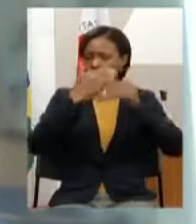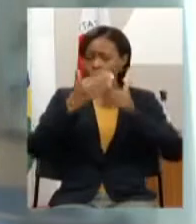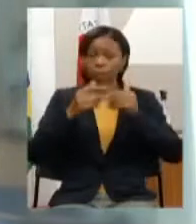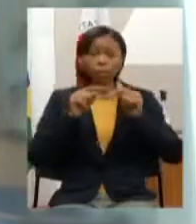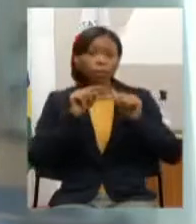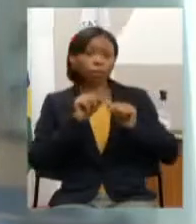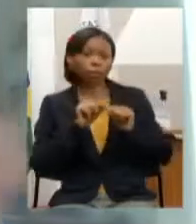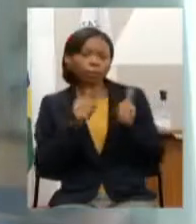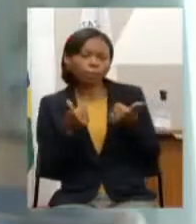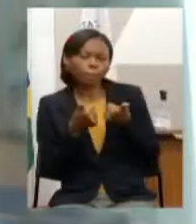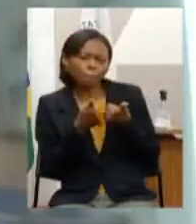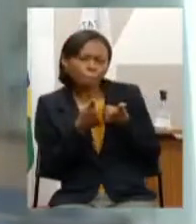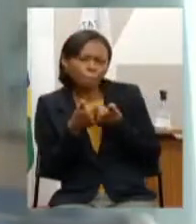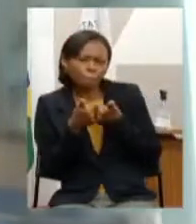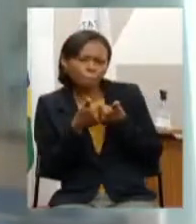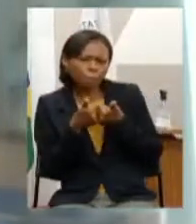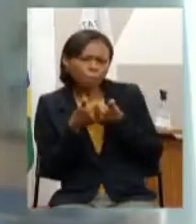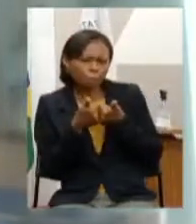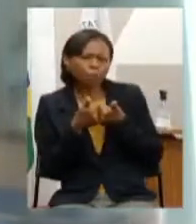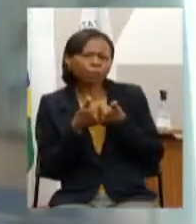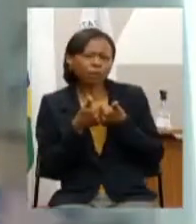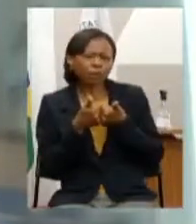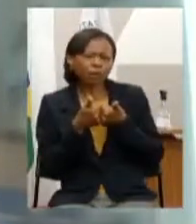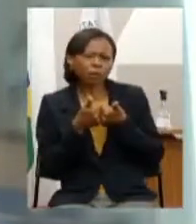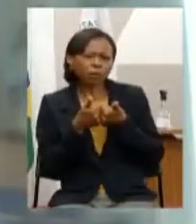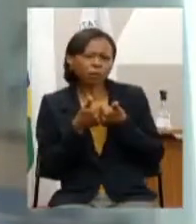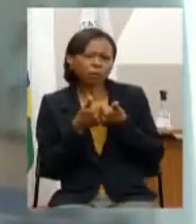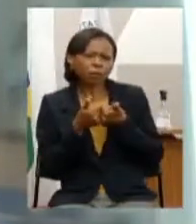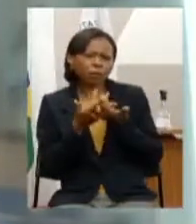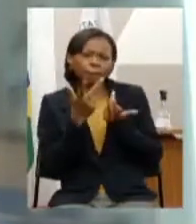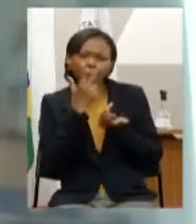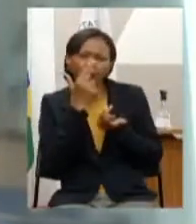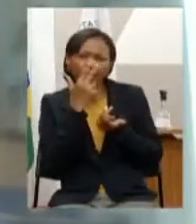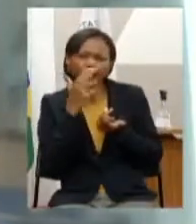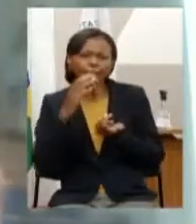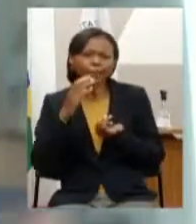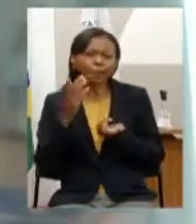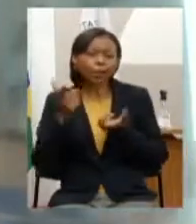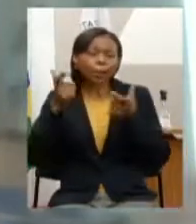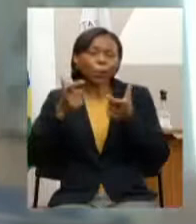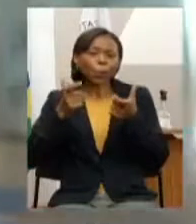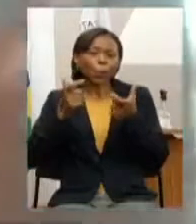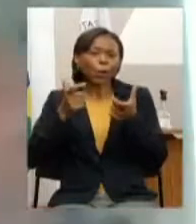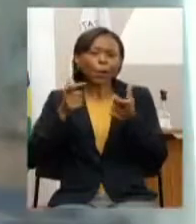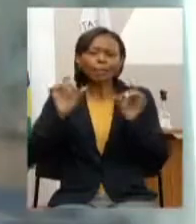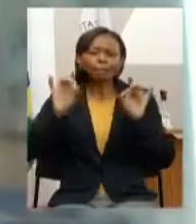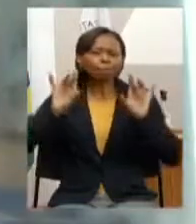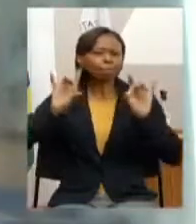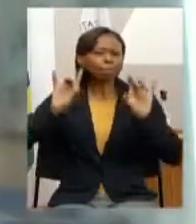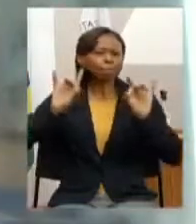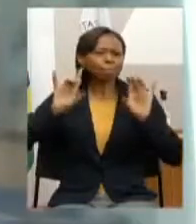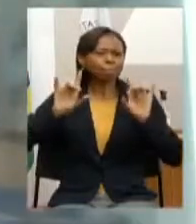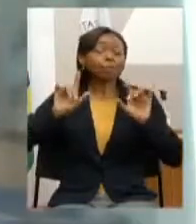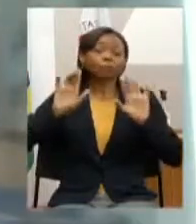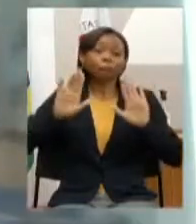agarradinho com o que se considera a Califórnia brasileira que é o norte do estado de São Paulo